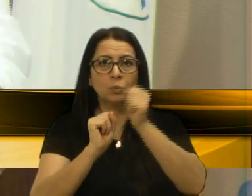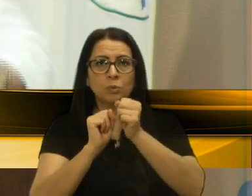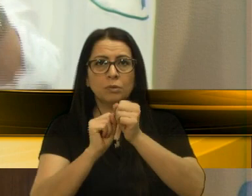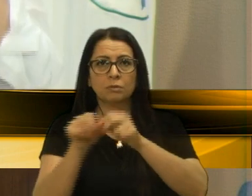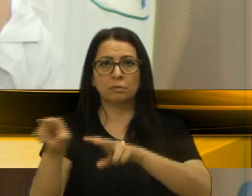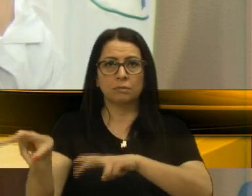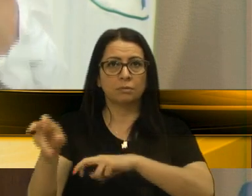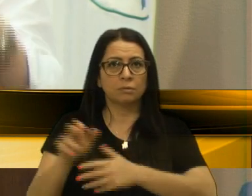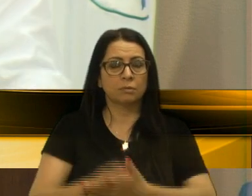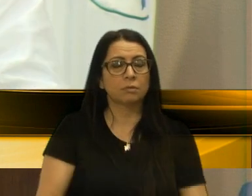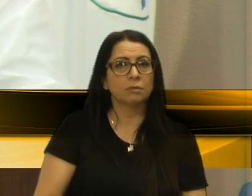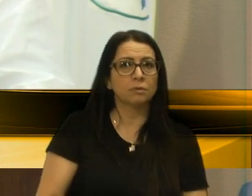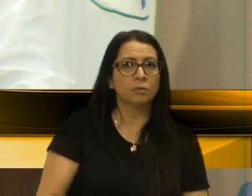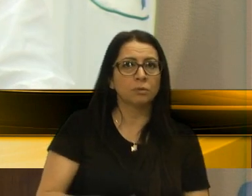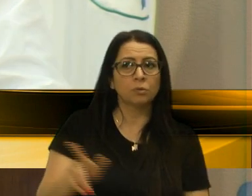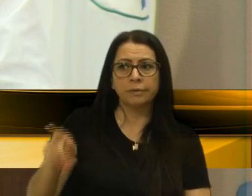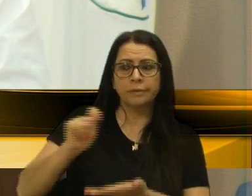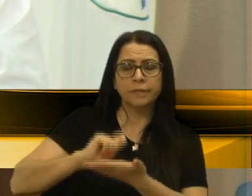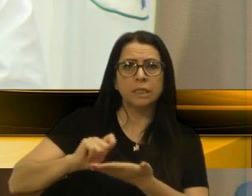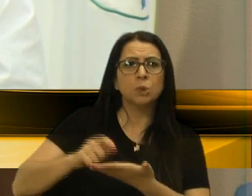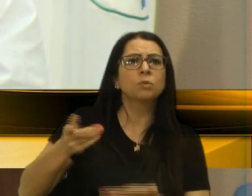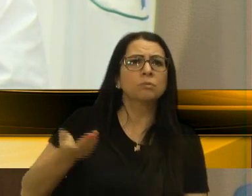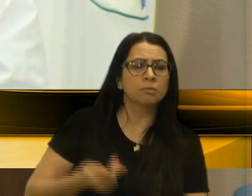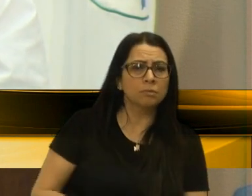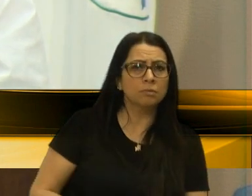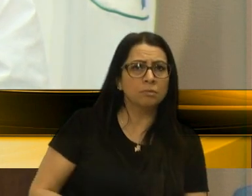zona rural. Onde é que está escrito isso?